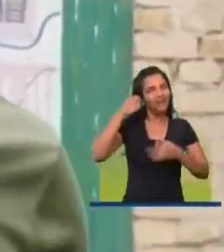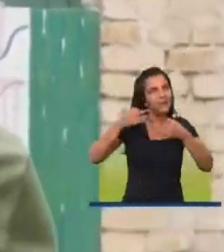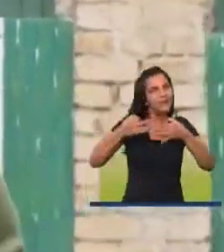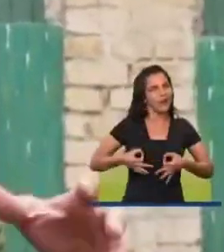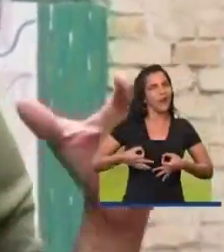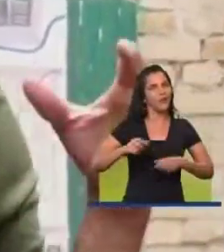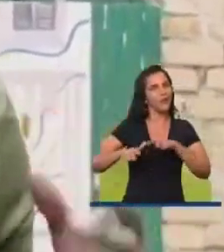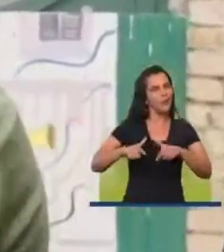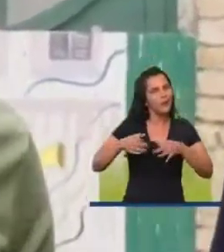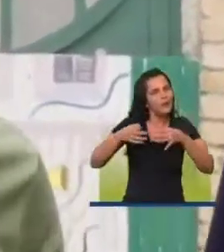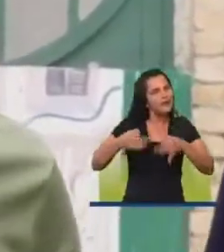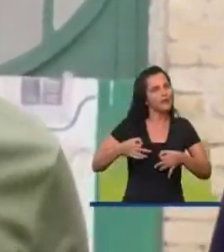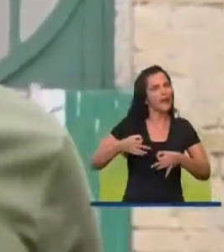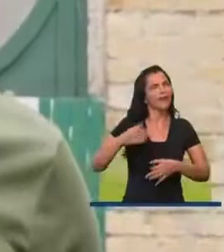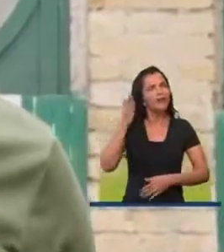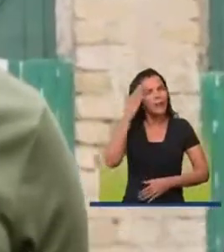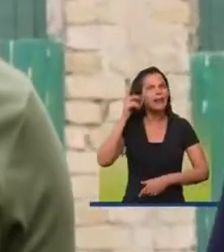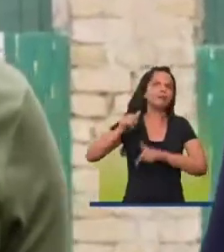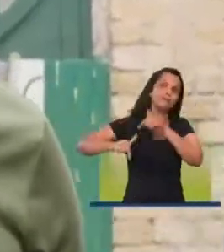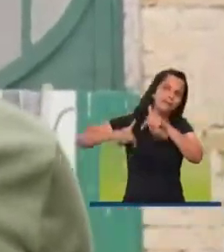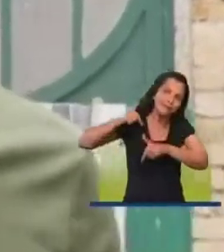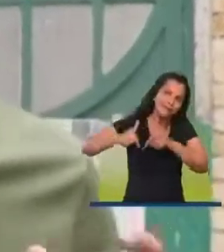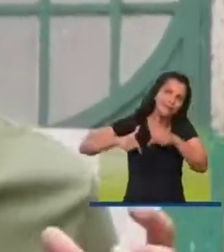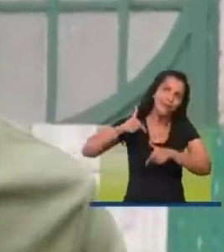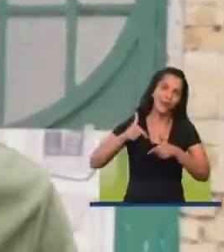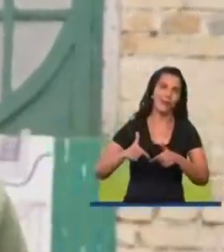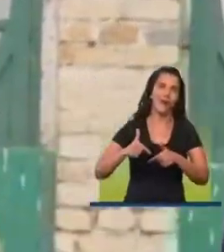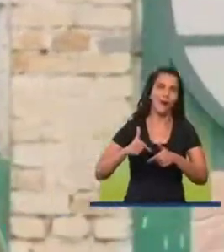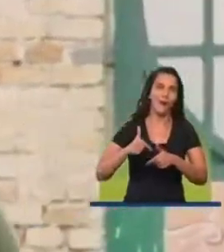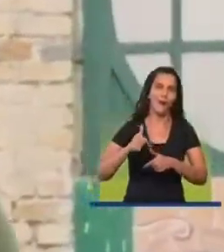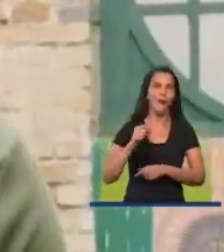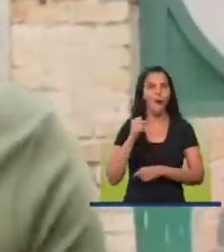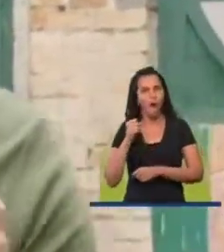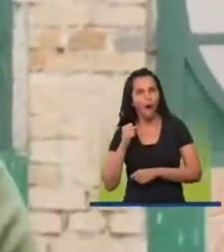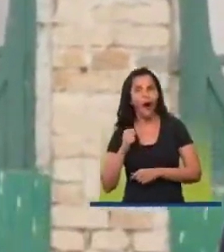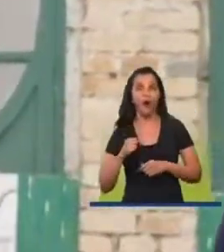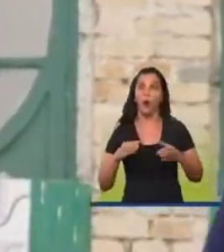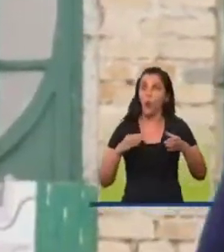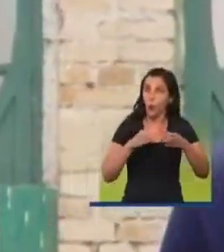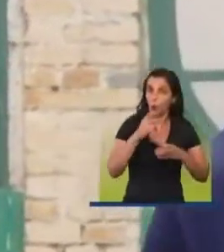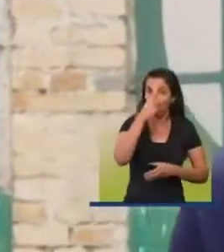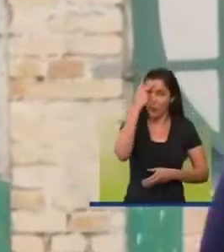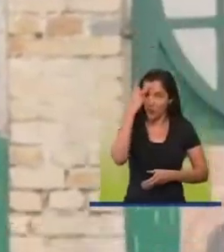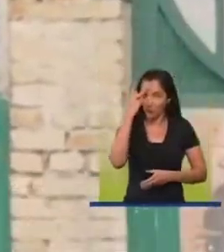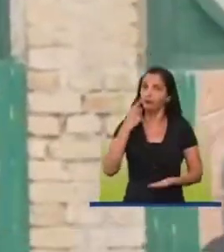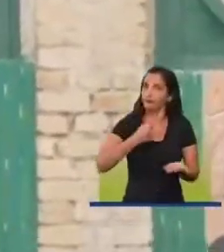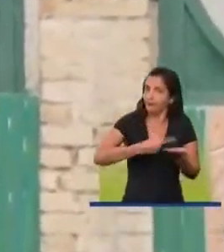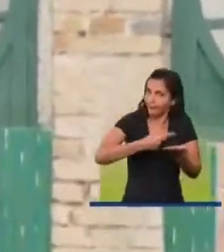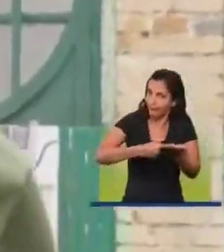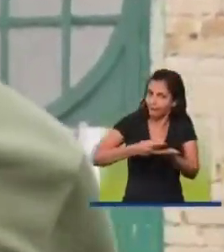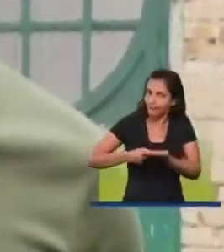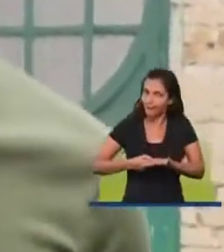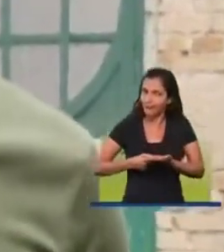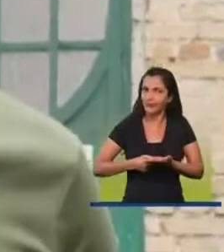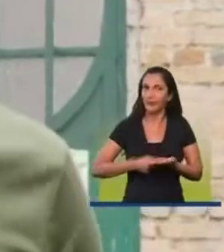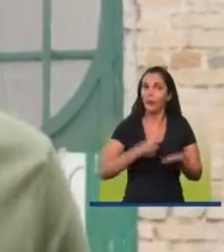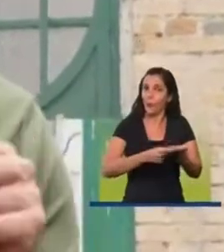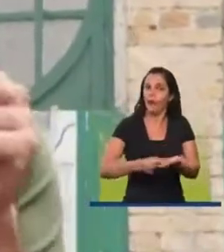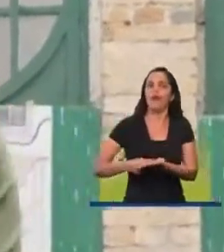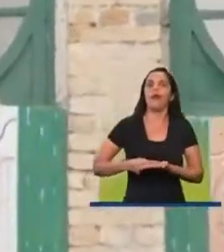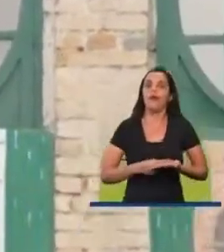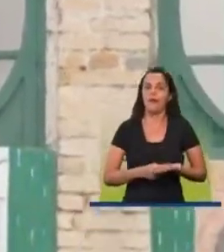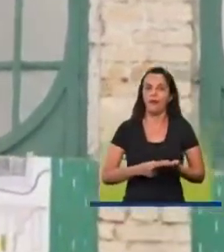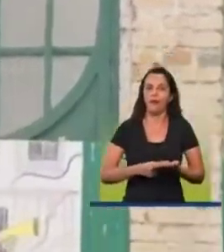cumprido Saber que nós trabalhamos muito nesses últimos oito anos Com um time muito dedicado Trabalhamos por toda a cidade Mas cumprimos esse